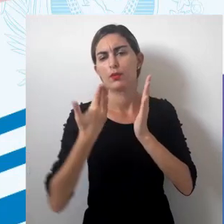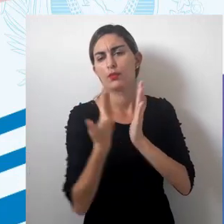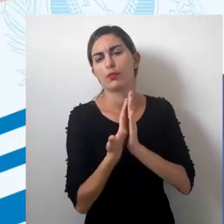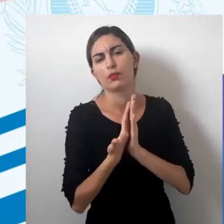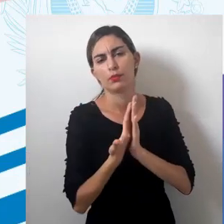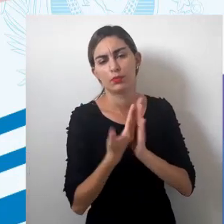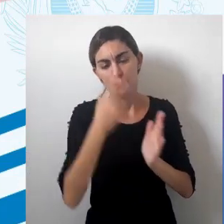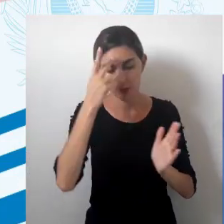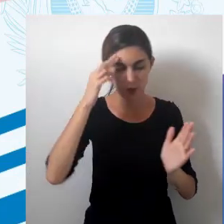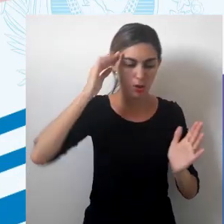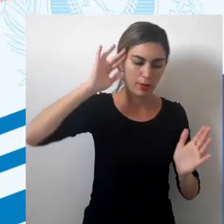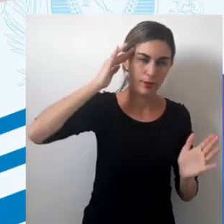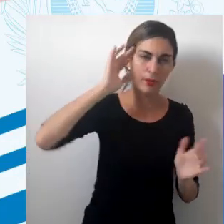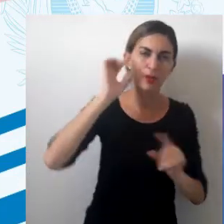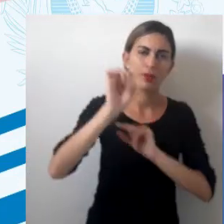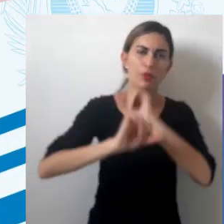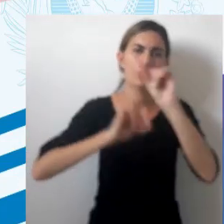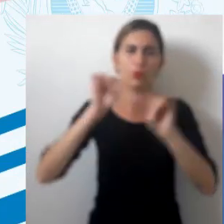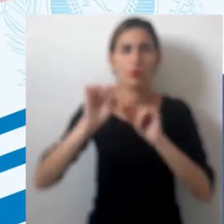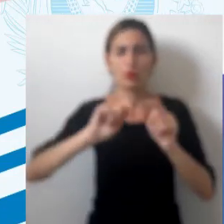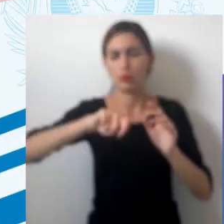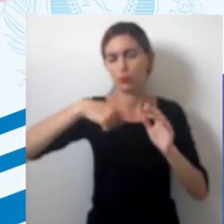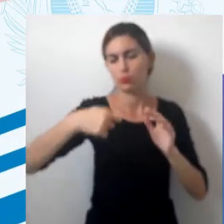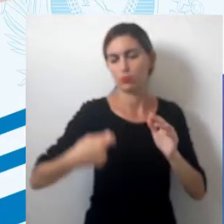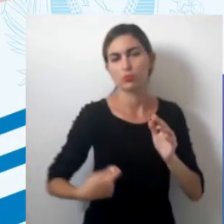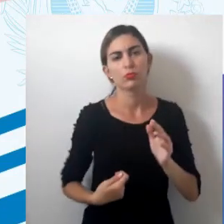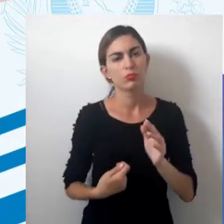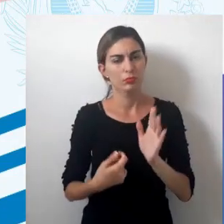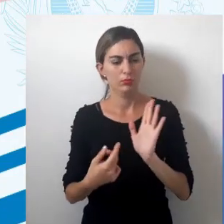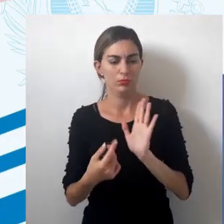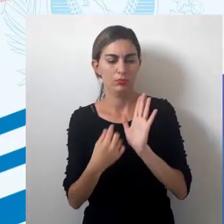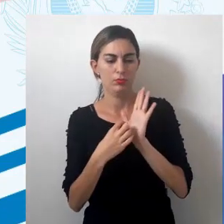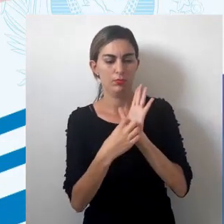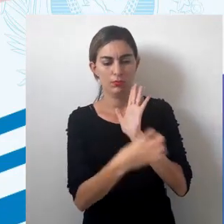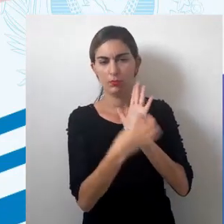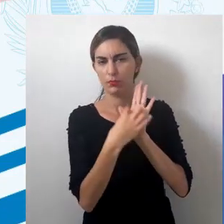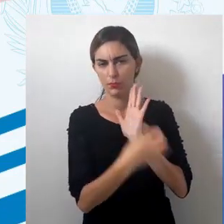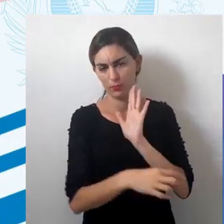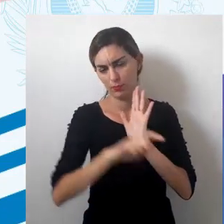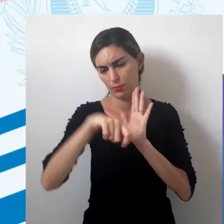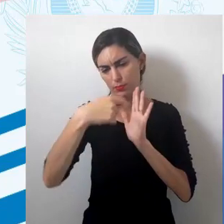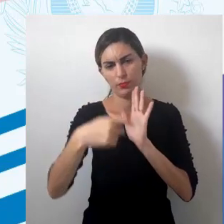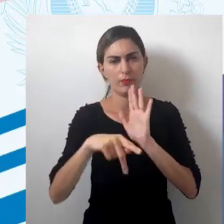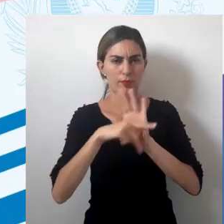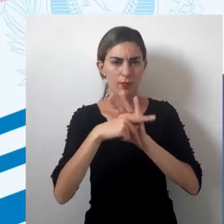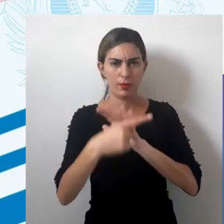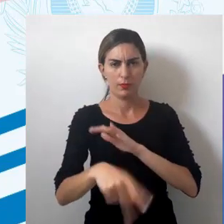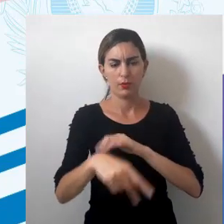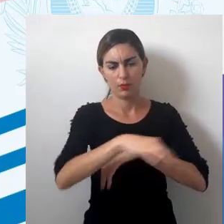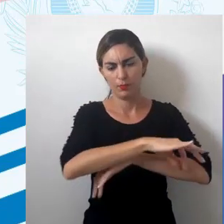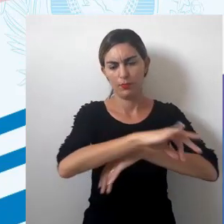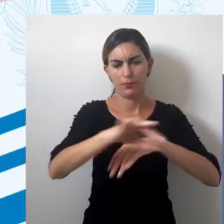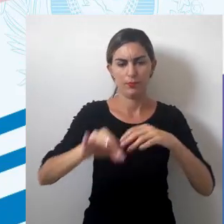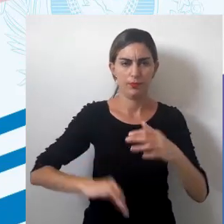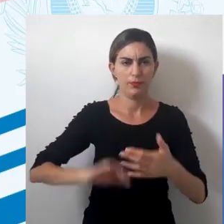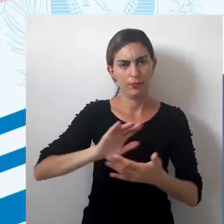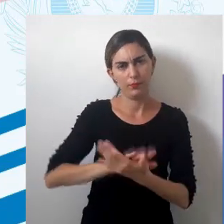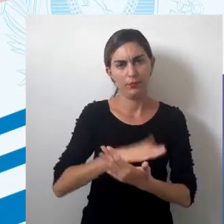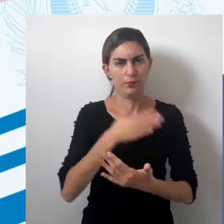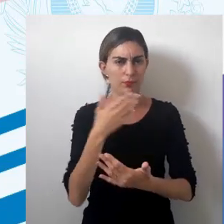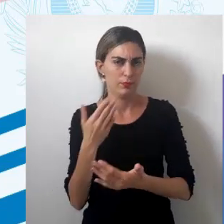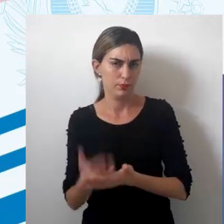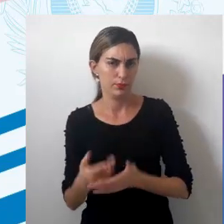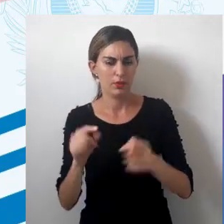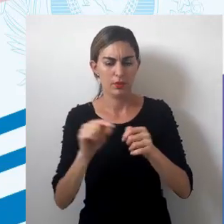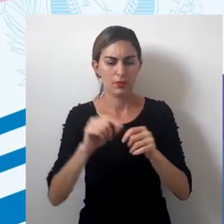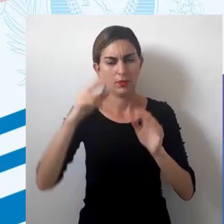realidade. Eles são signos, então, que são símbolos próprios da cartografia, que traduzem, ou